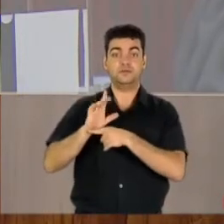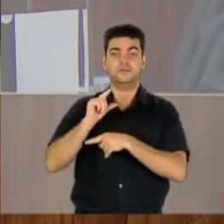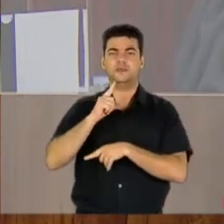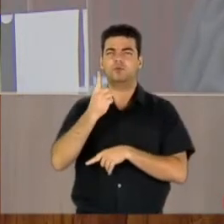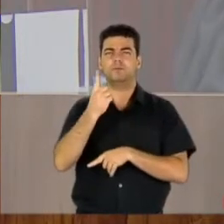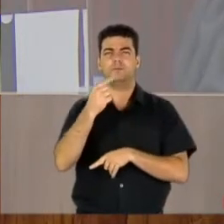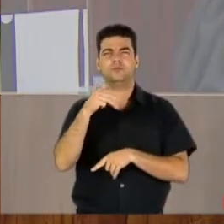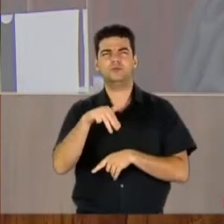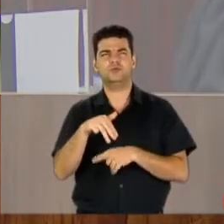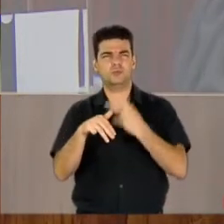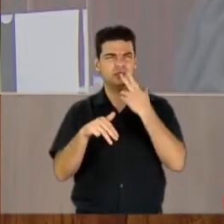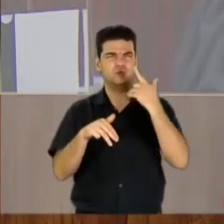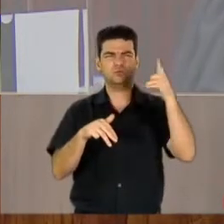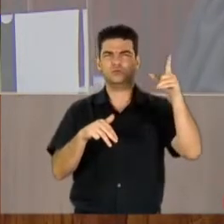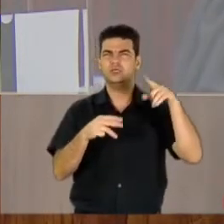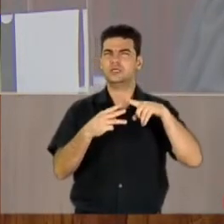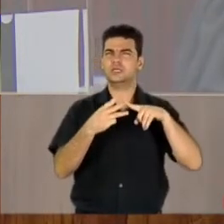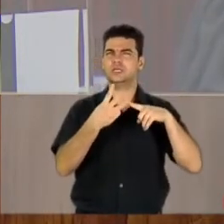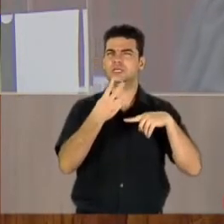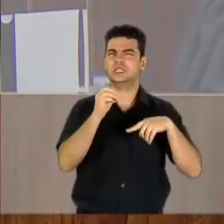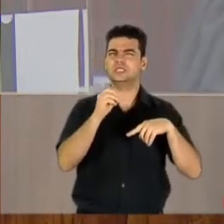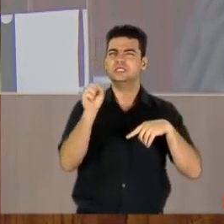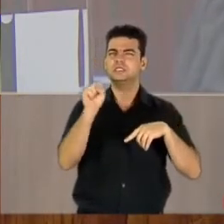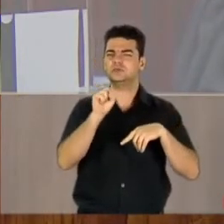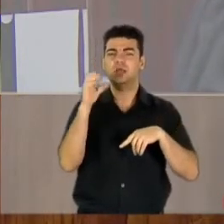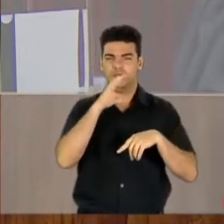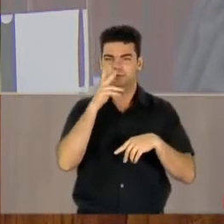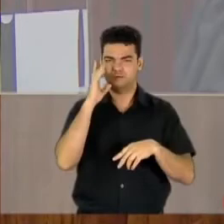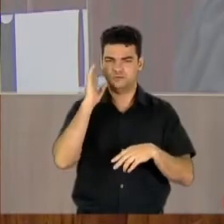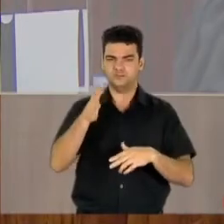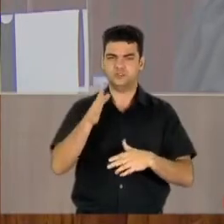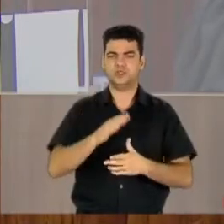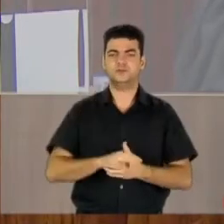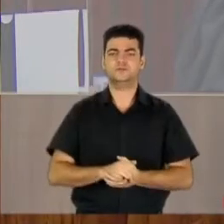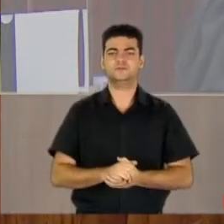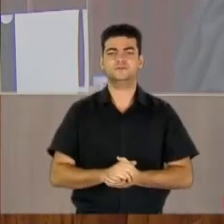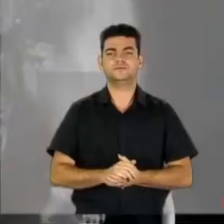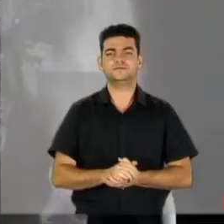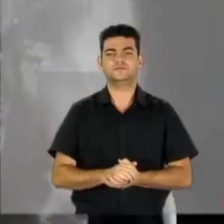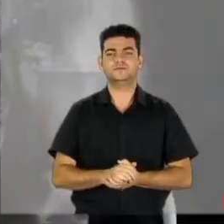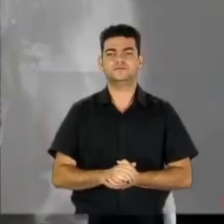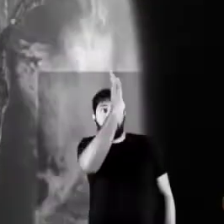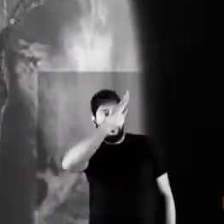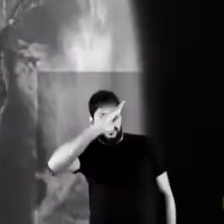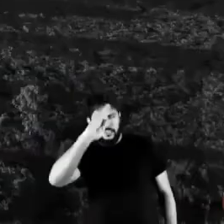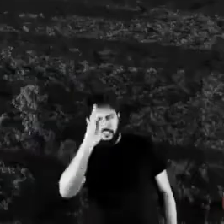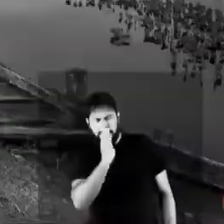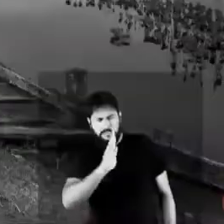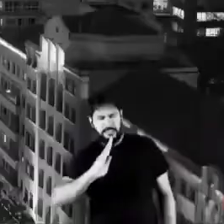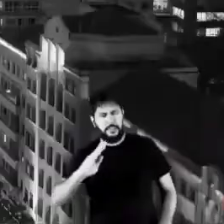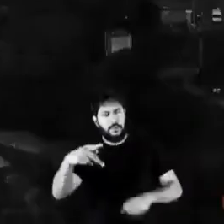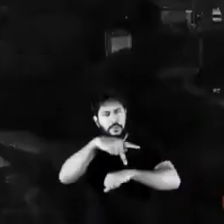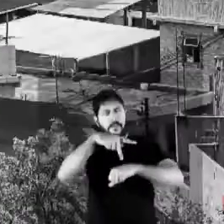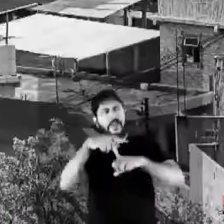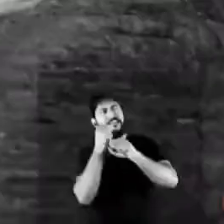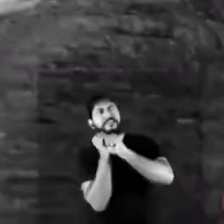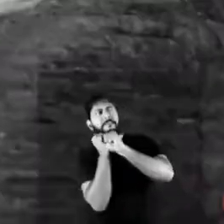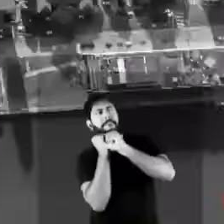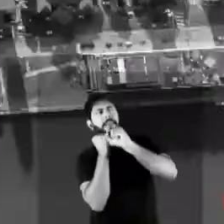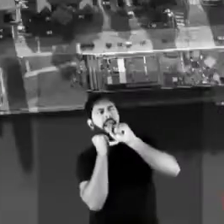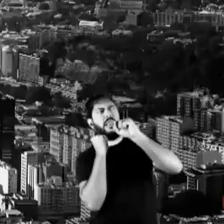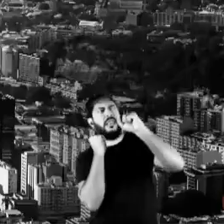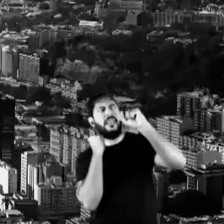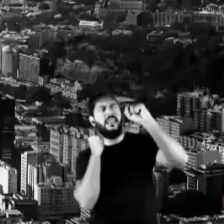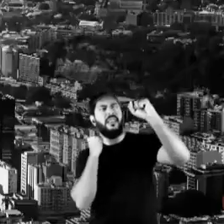tem um minuto e os outros dois têm 30 segundos. Por favor, pode rodar o filme. O Brasil é um país continental.